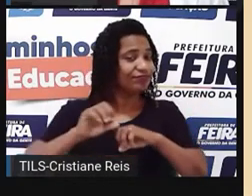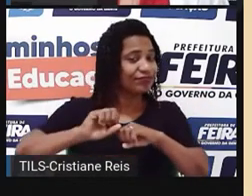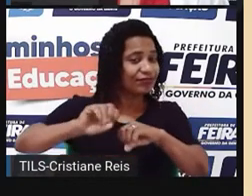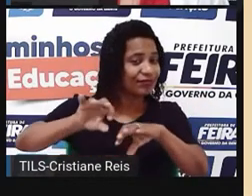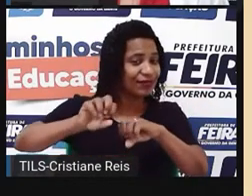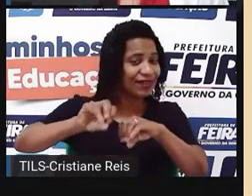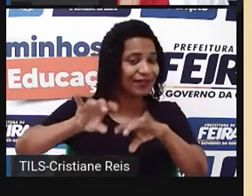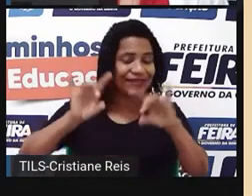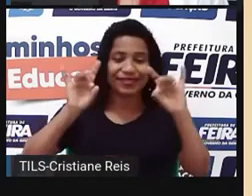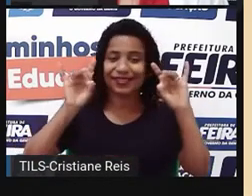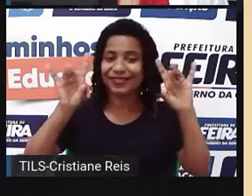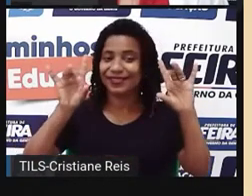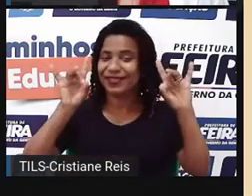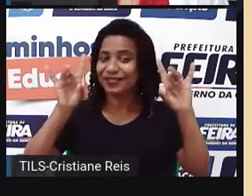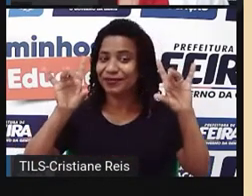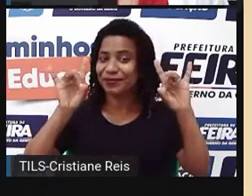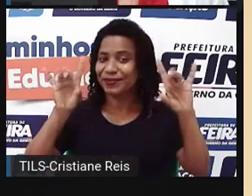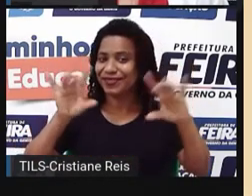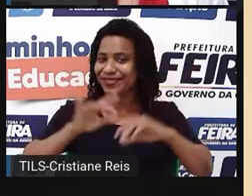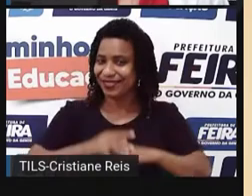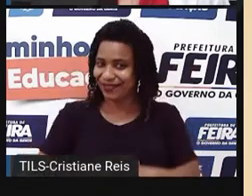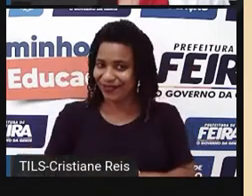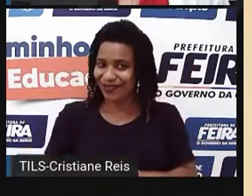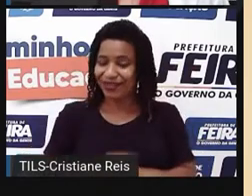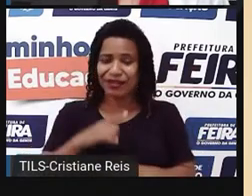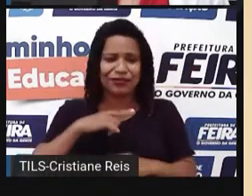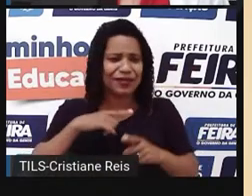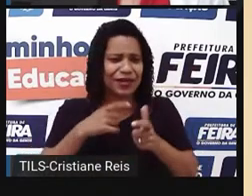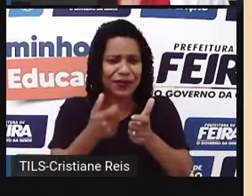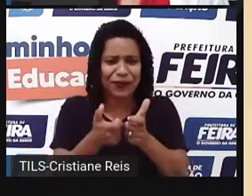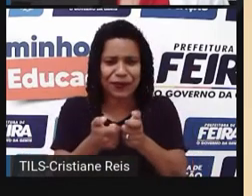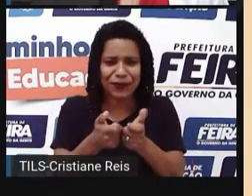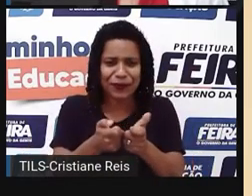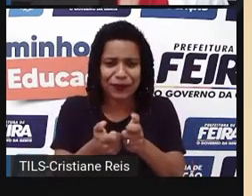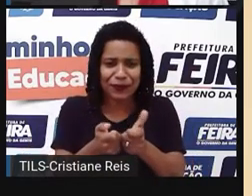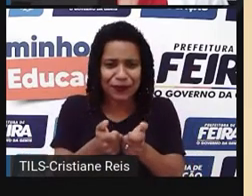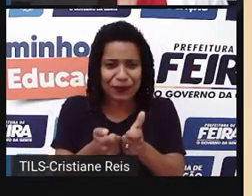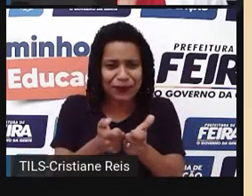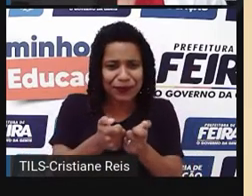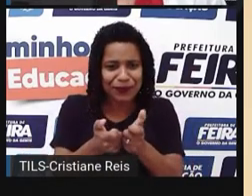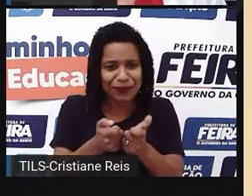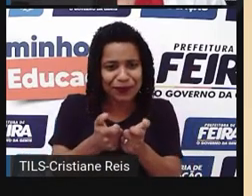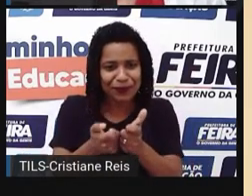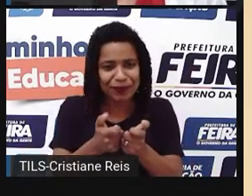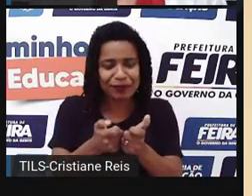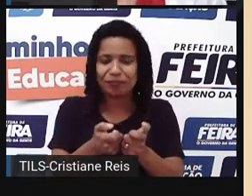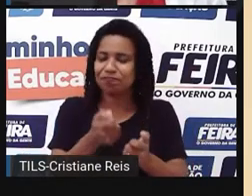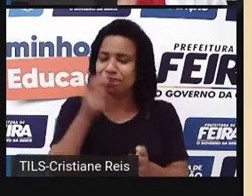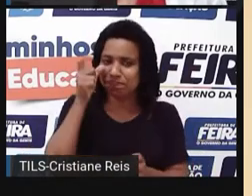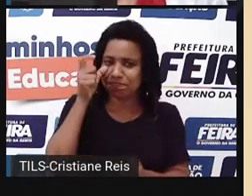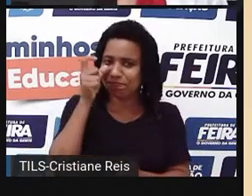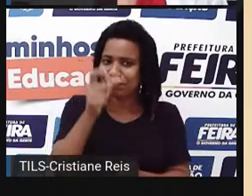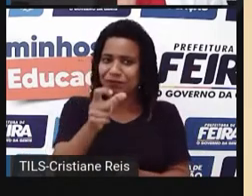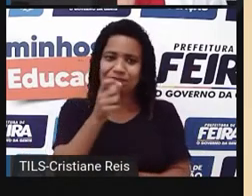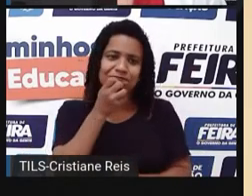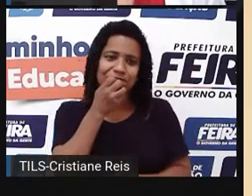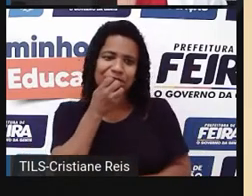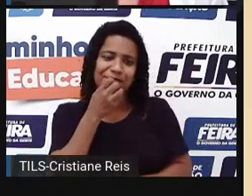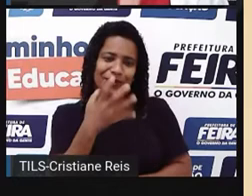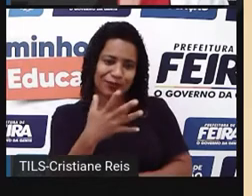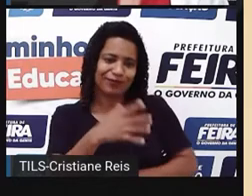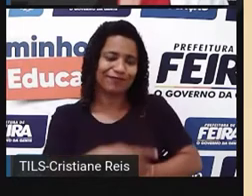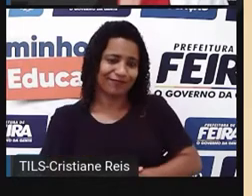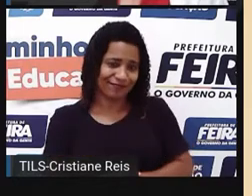Nós vamos explorar um game muito interessante que está disponível na internet, que foi